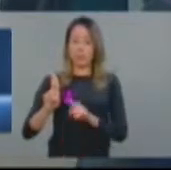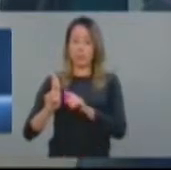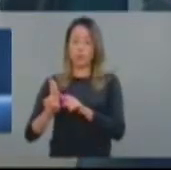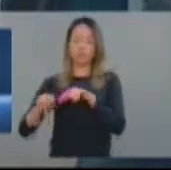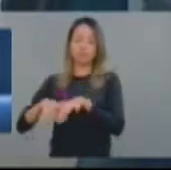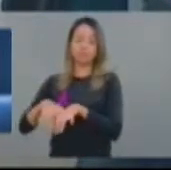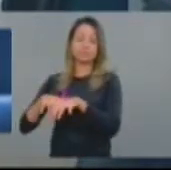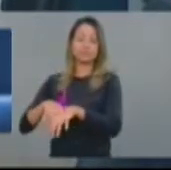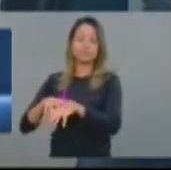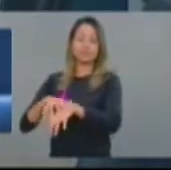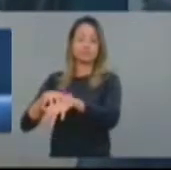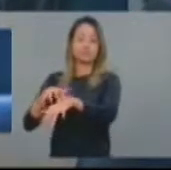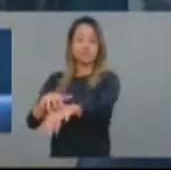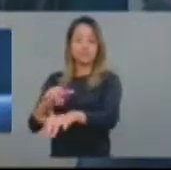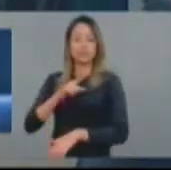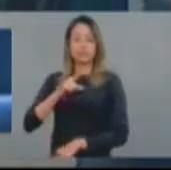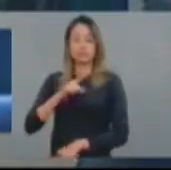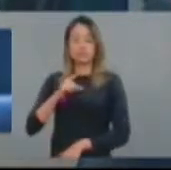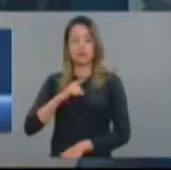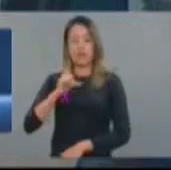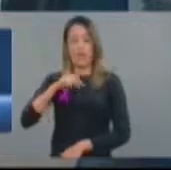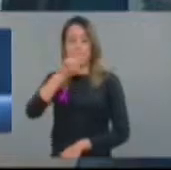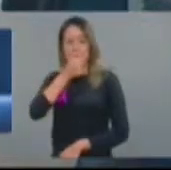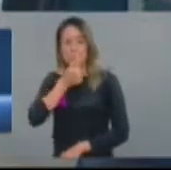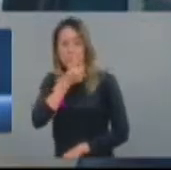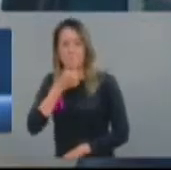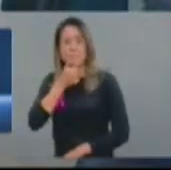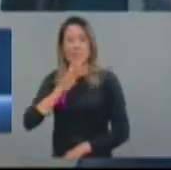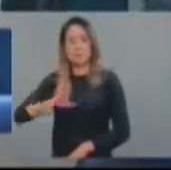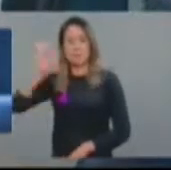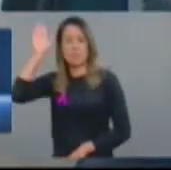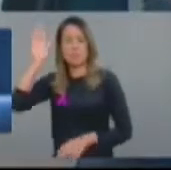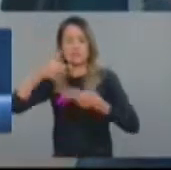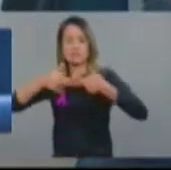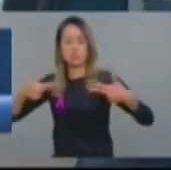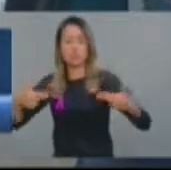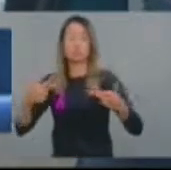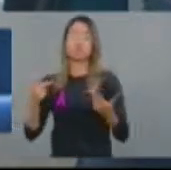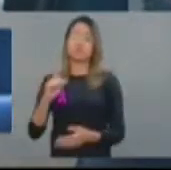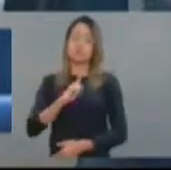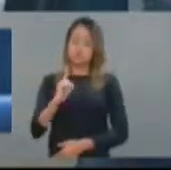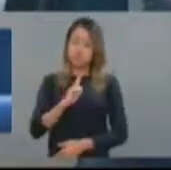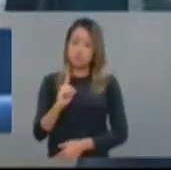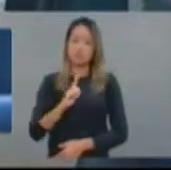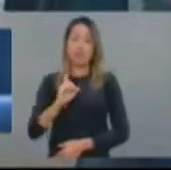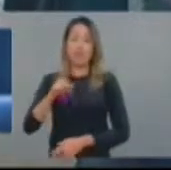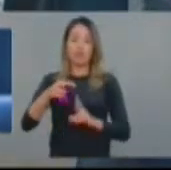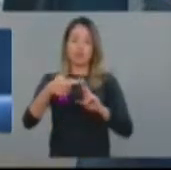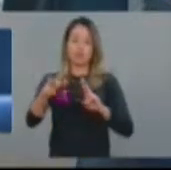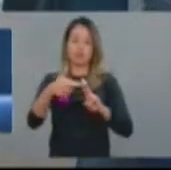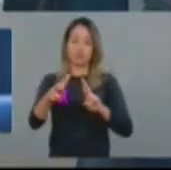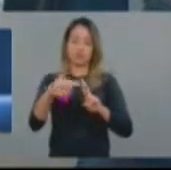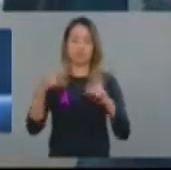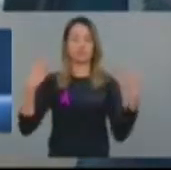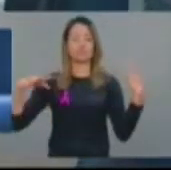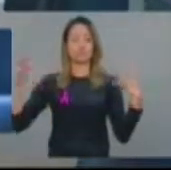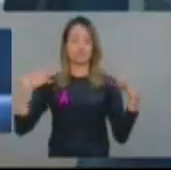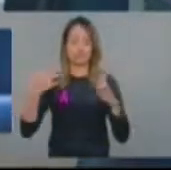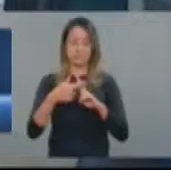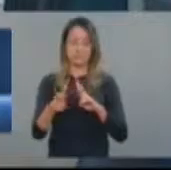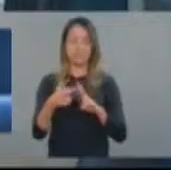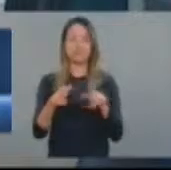realmente caminhadas, pagando promessa. Enfim, é um envolvimento não só religioso, como